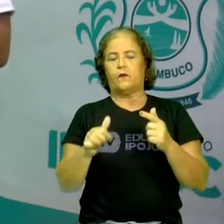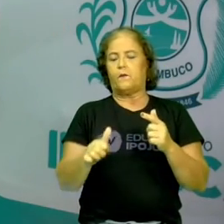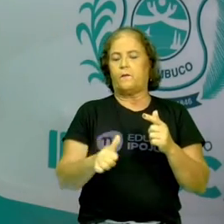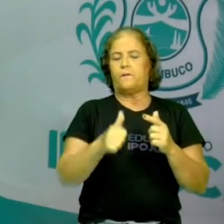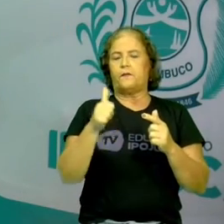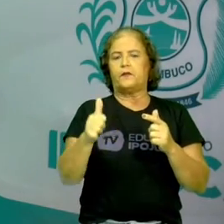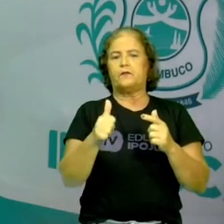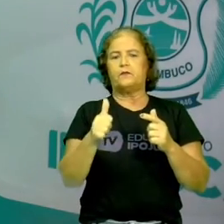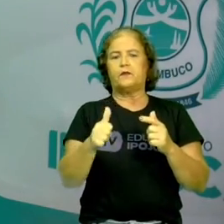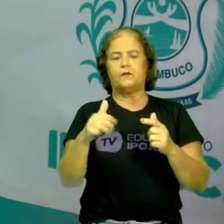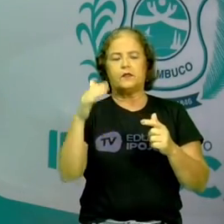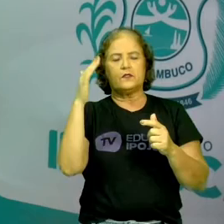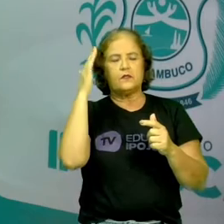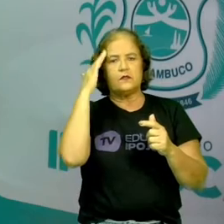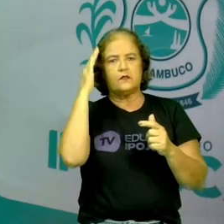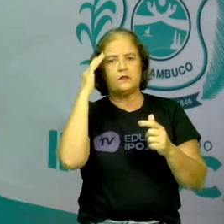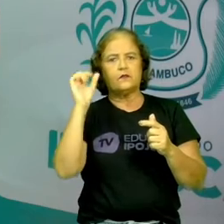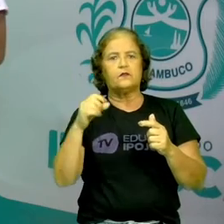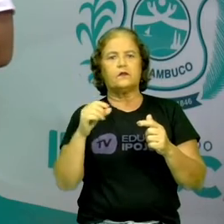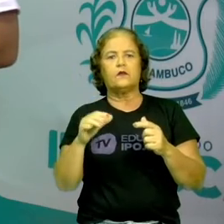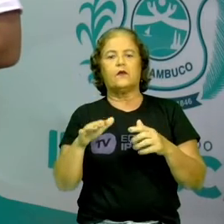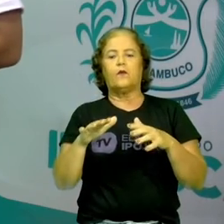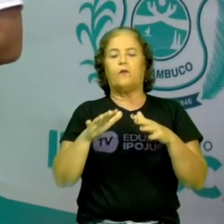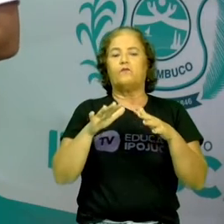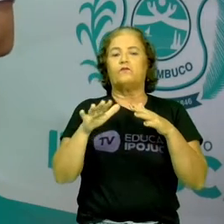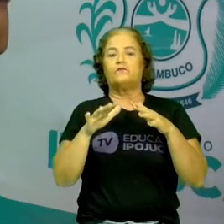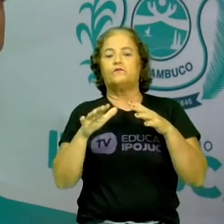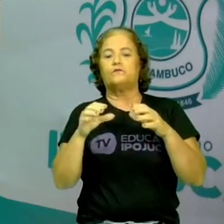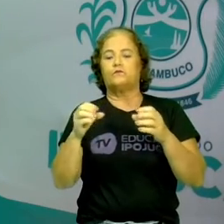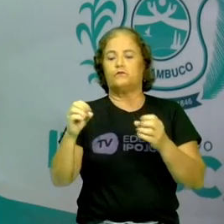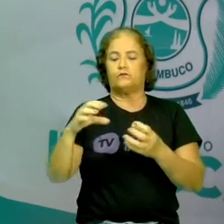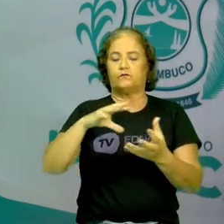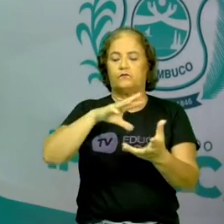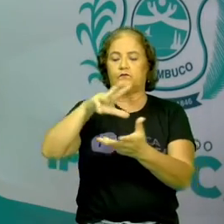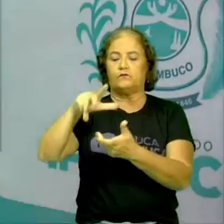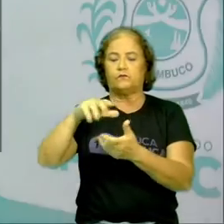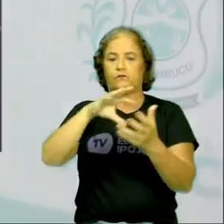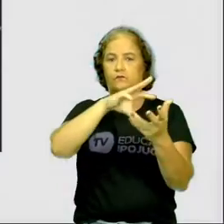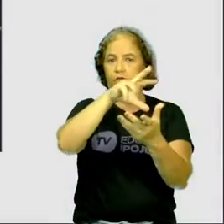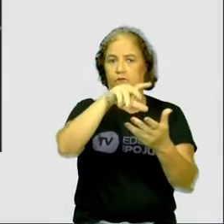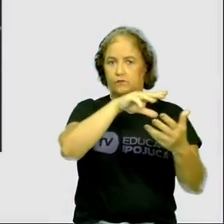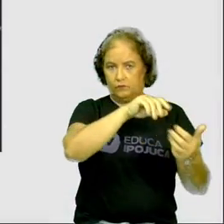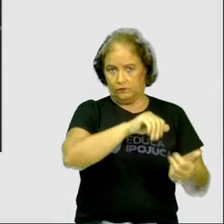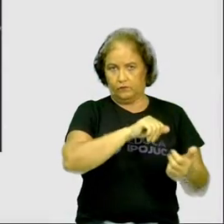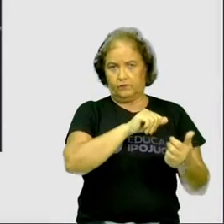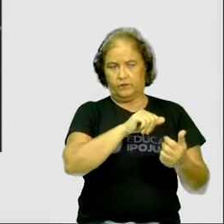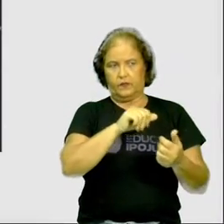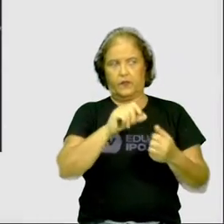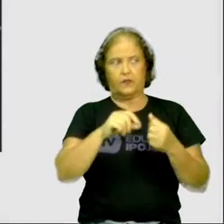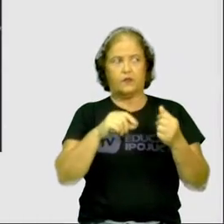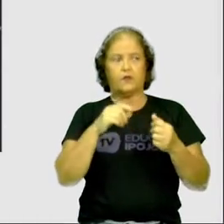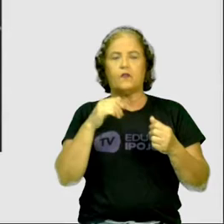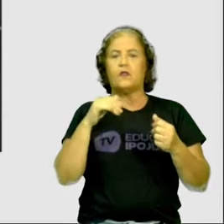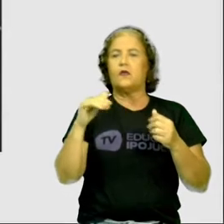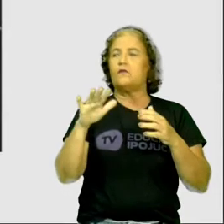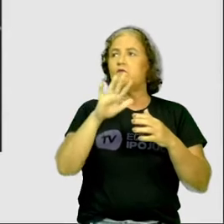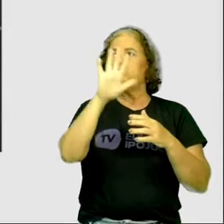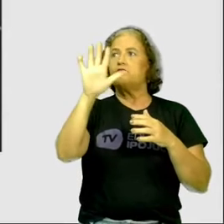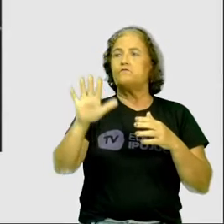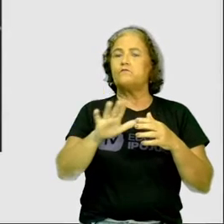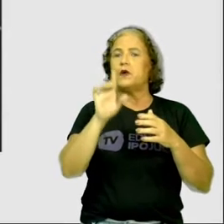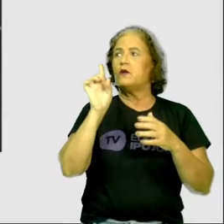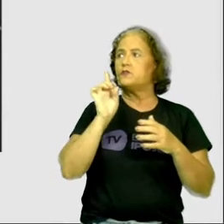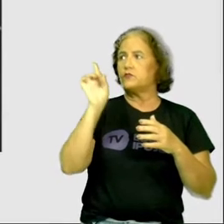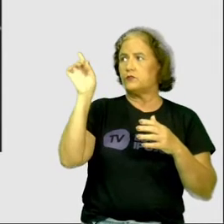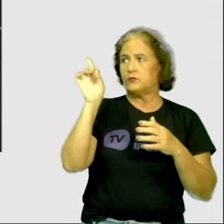que entender é a relação dos movimentos dos planetas. Então, nessa imagem aqui, que ela é animada, você tem mais ou menos